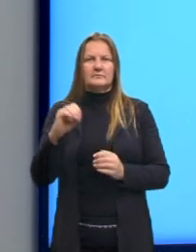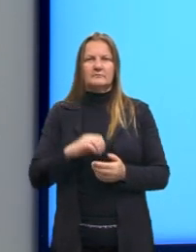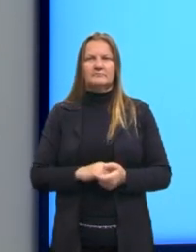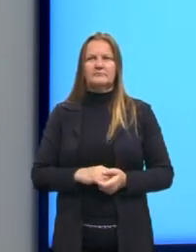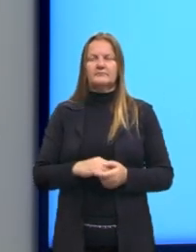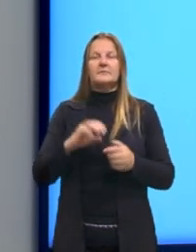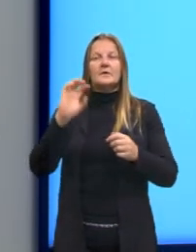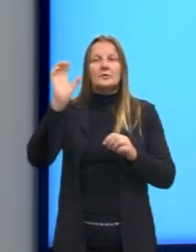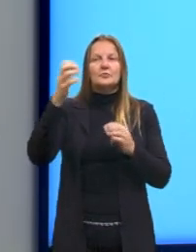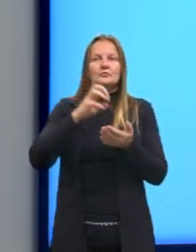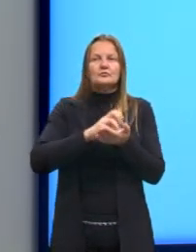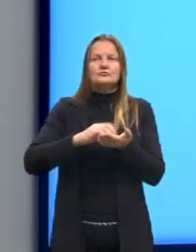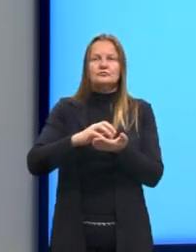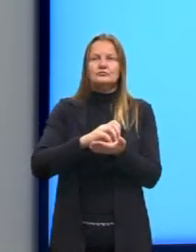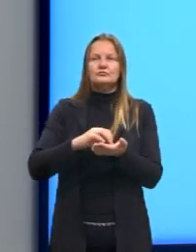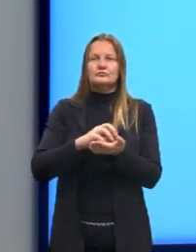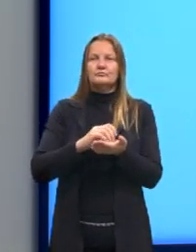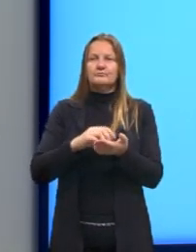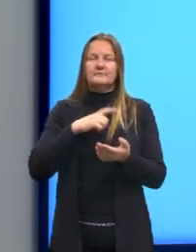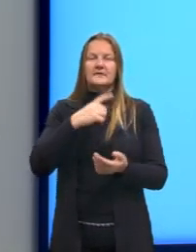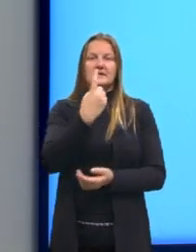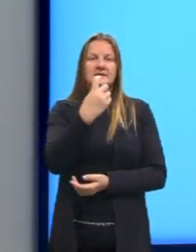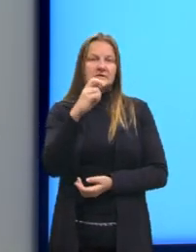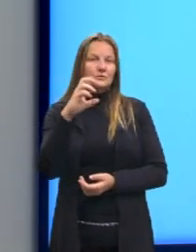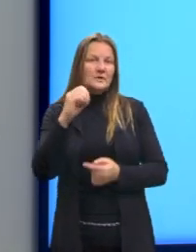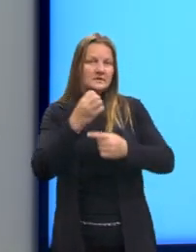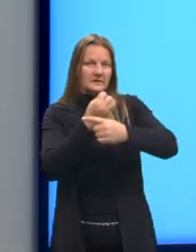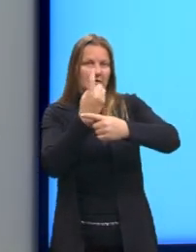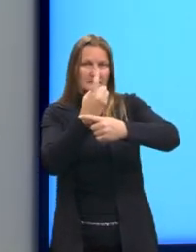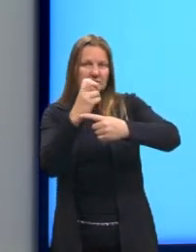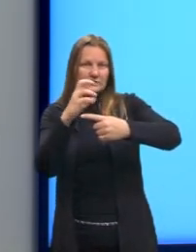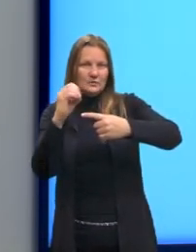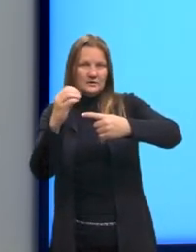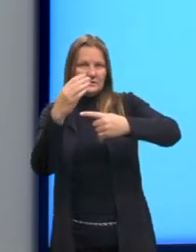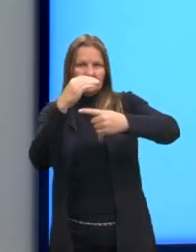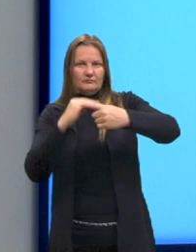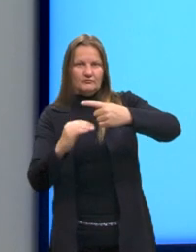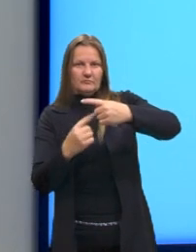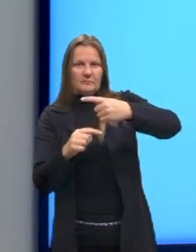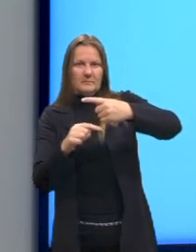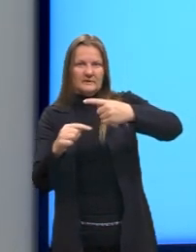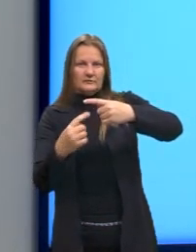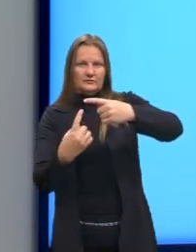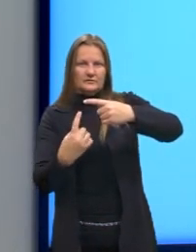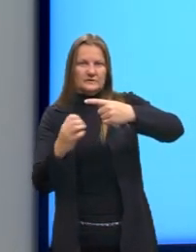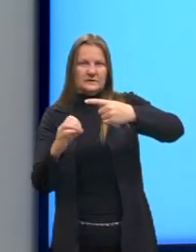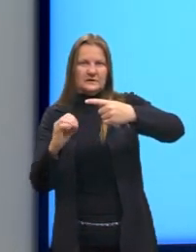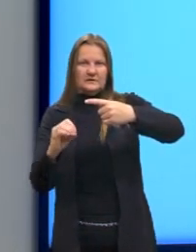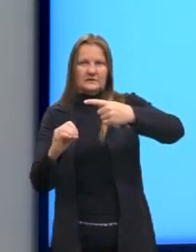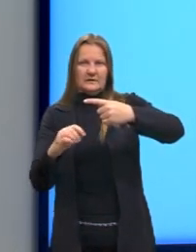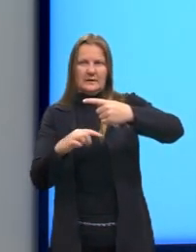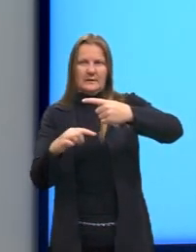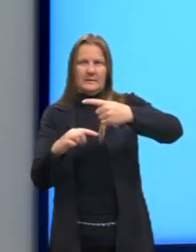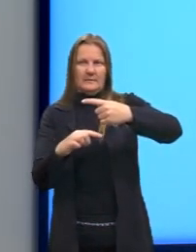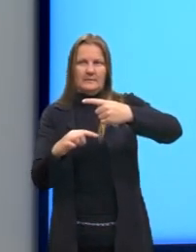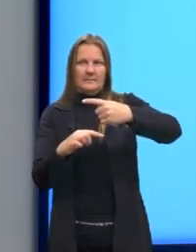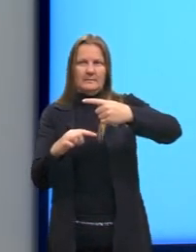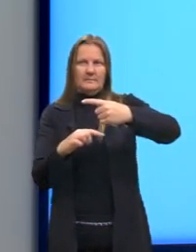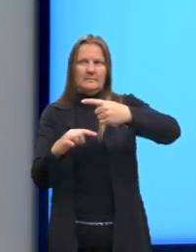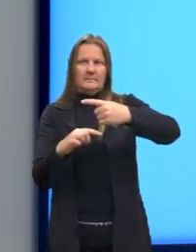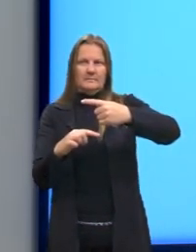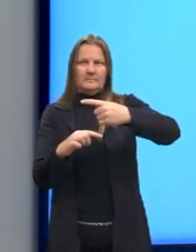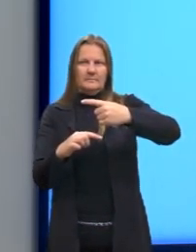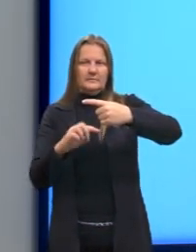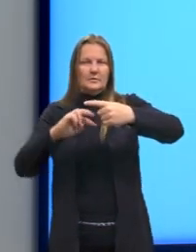resolvemos, né? Ficaria 150 sobre menos 100. Quando a gente tem o menos, tá? Ou no